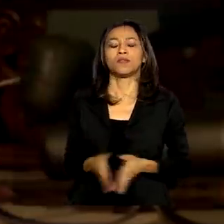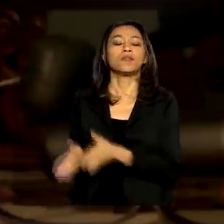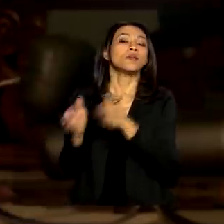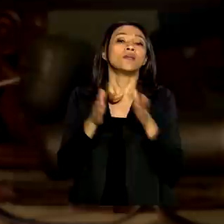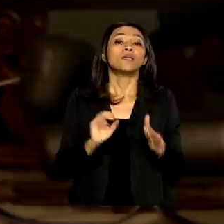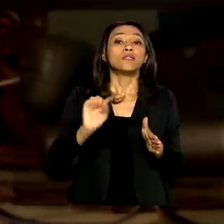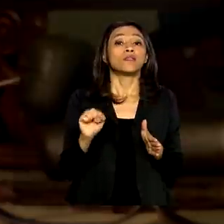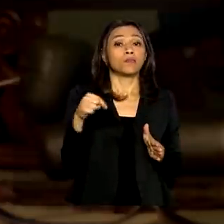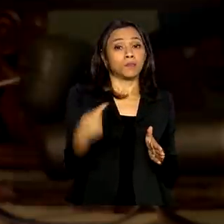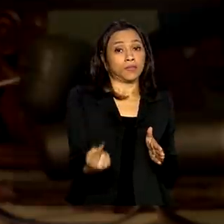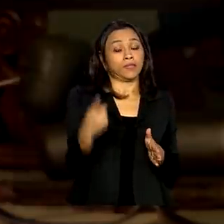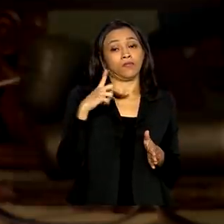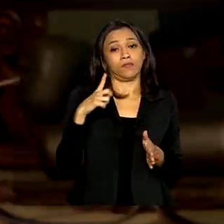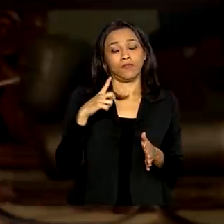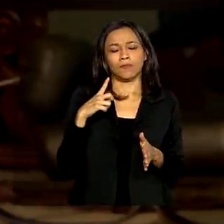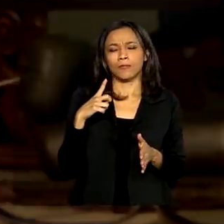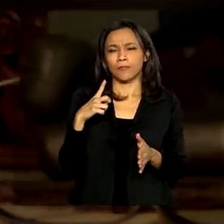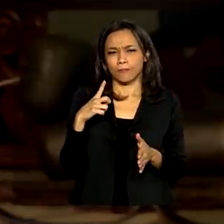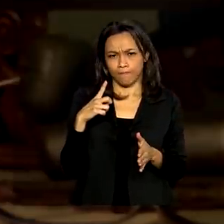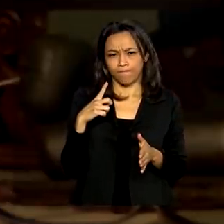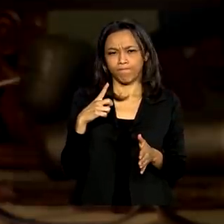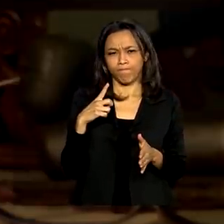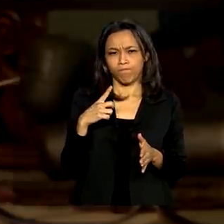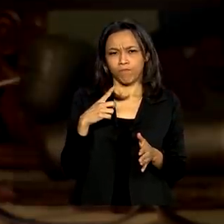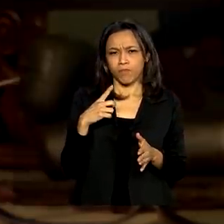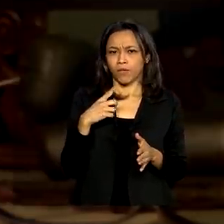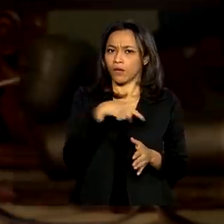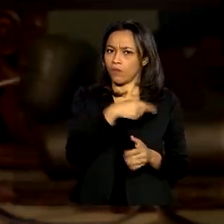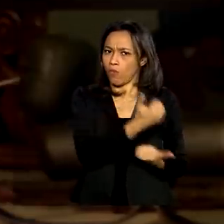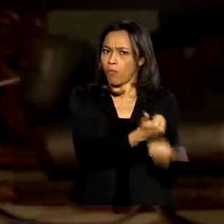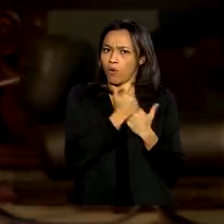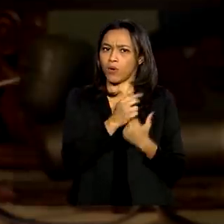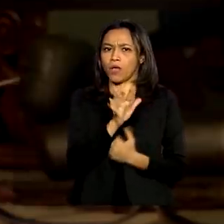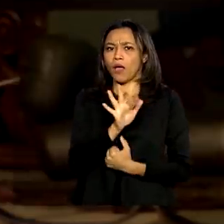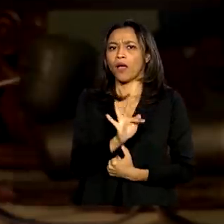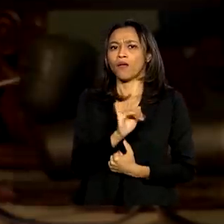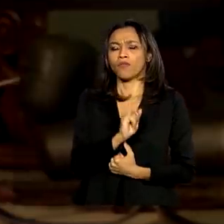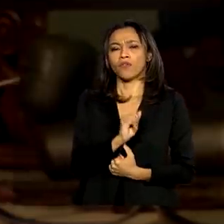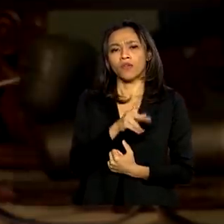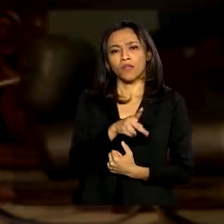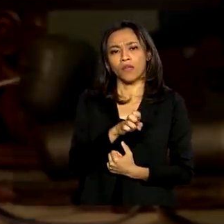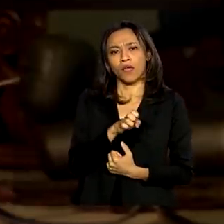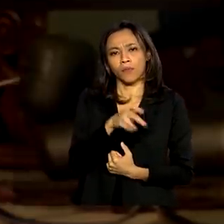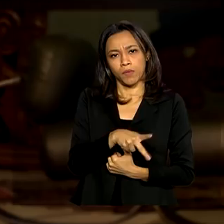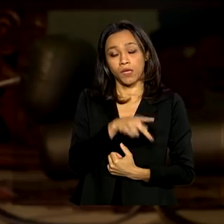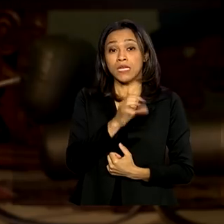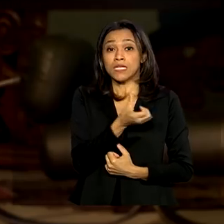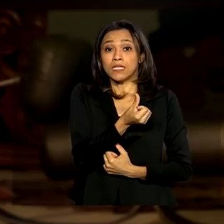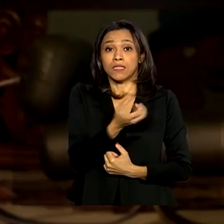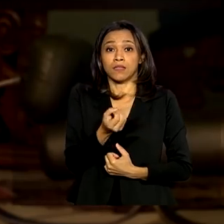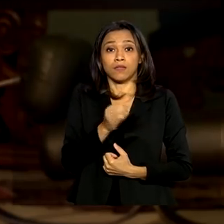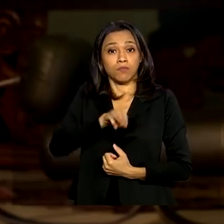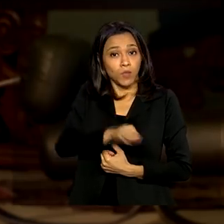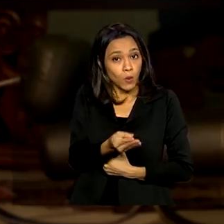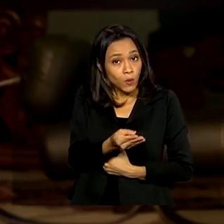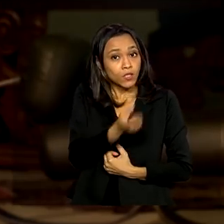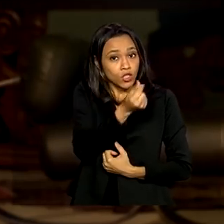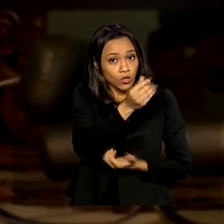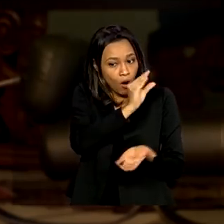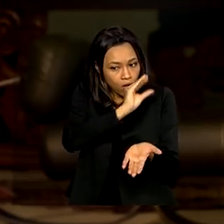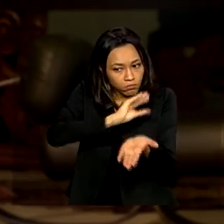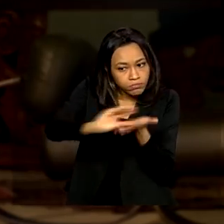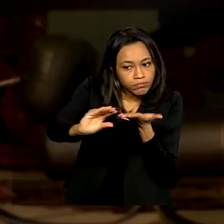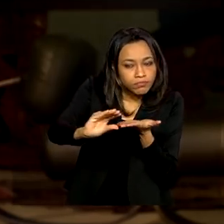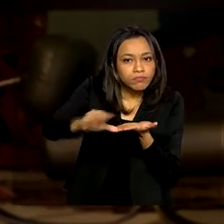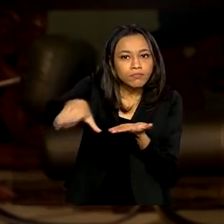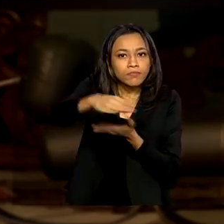Depois, nós tivemos um aporte, através da FINEP, de 600 milhões, que foram colocados também para as empresas,